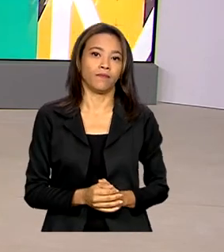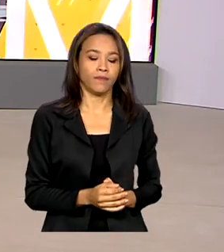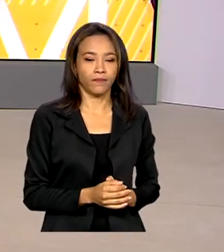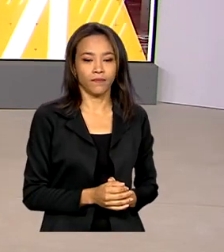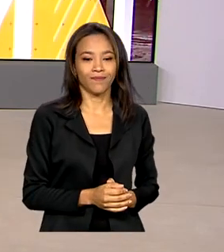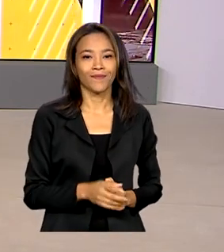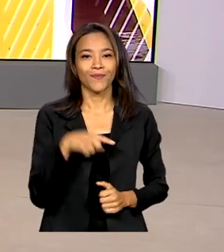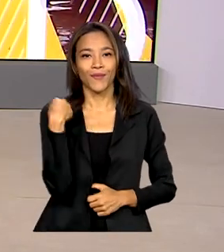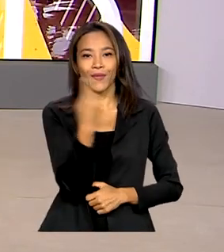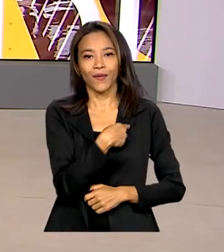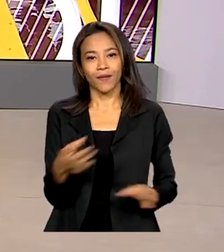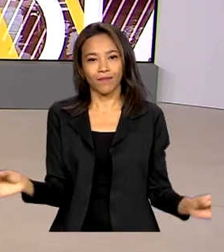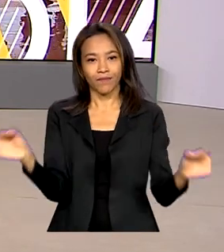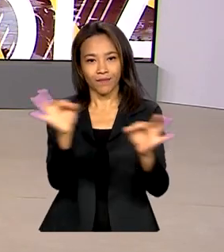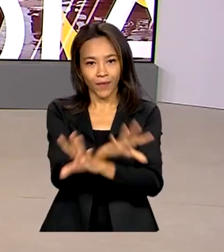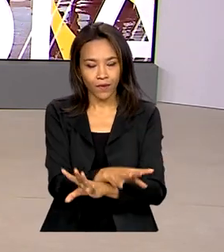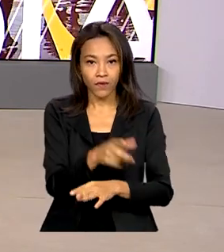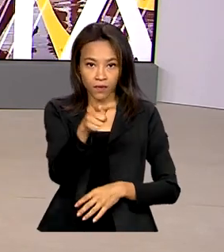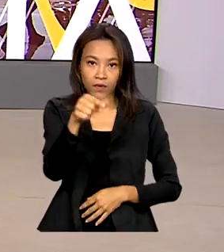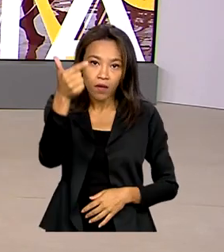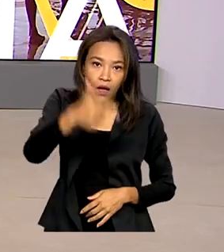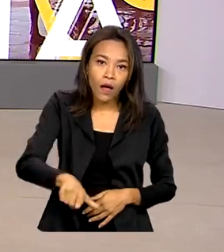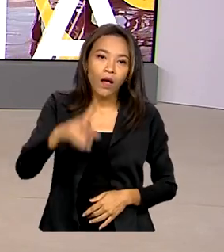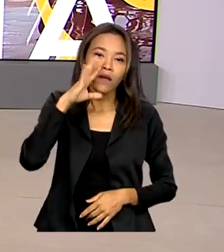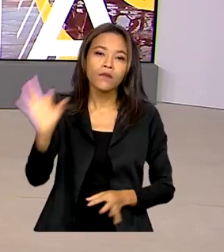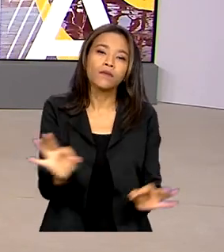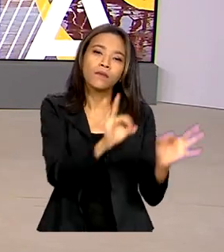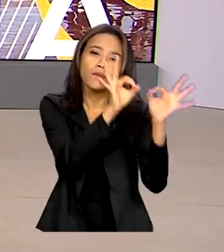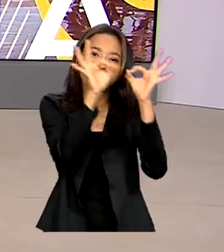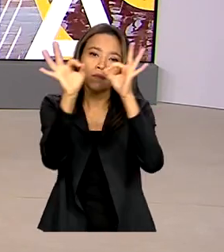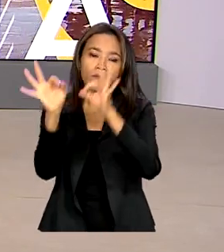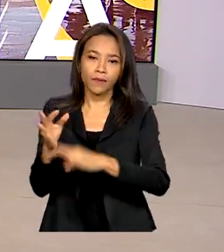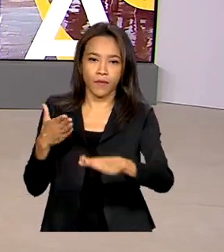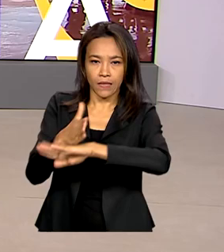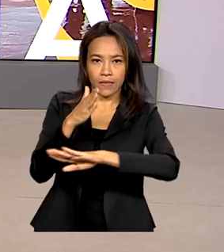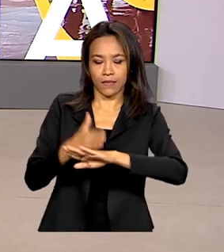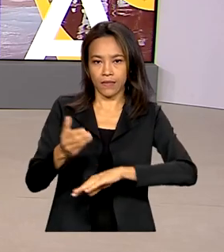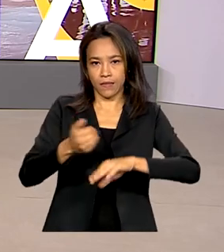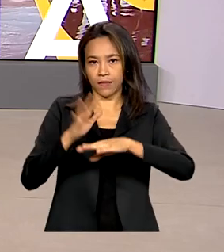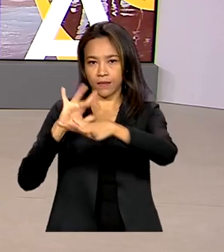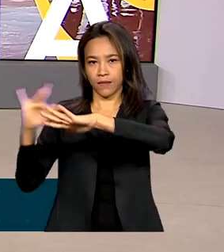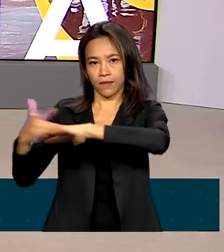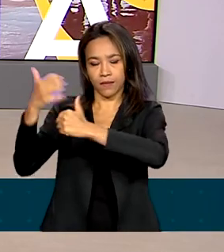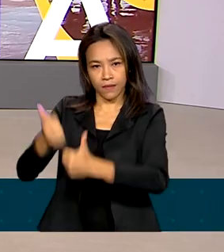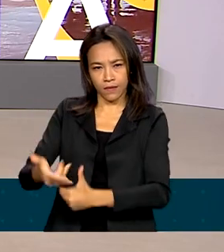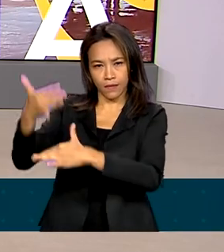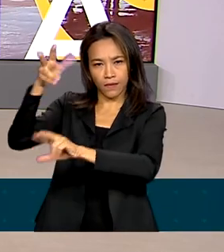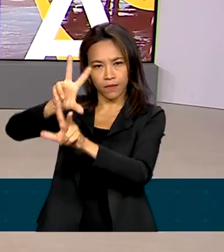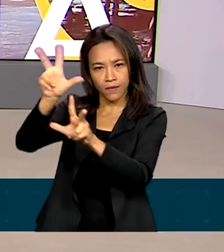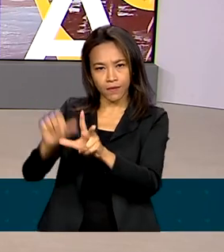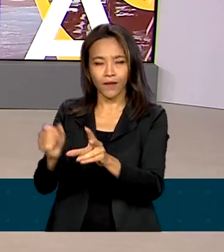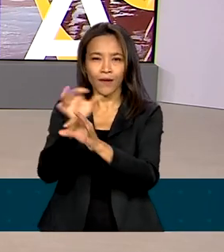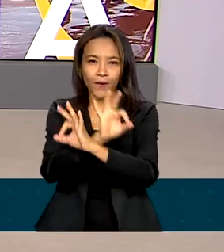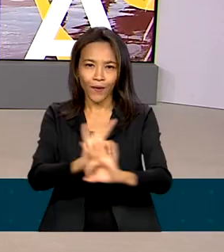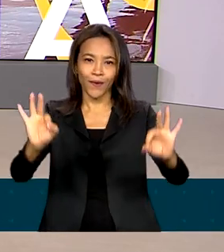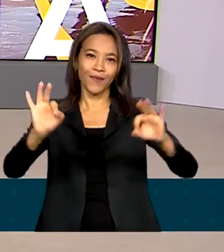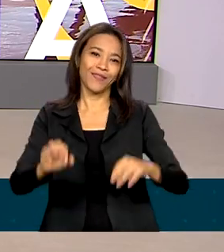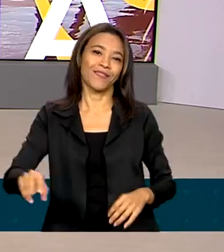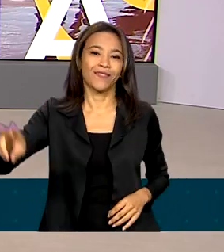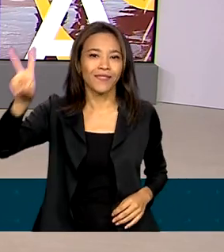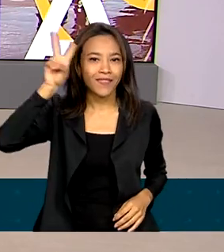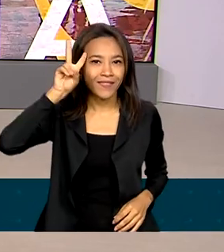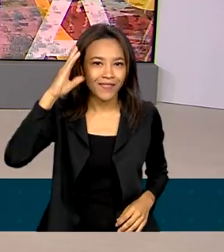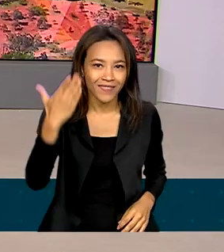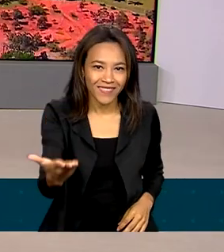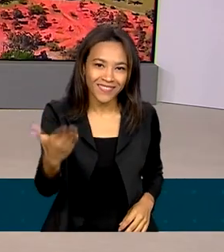E a gente fica por aqui. Para rever as reportagens, acesse as redes sociais da TV Brasil. Uma ótima segunda-feira para